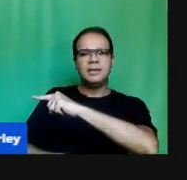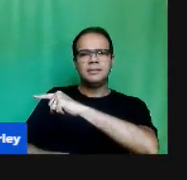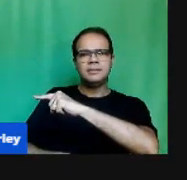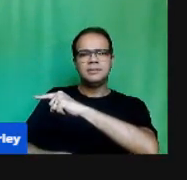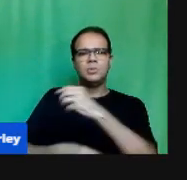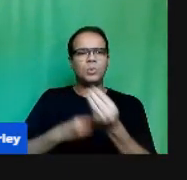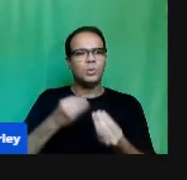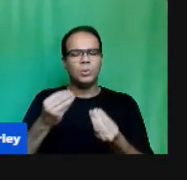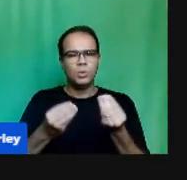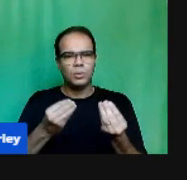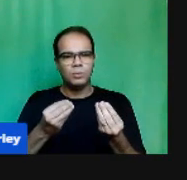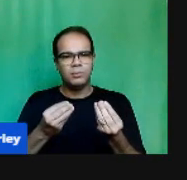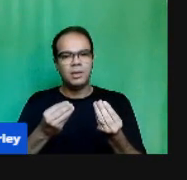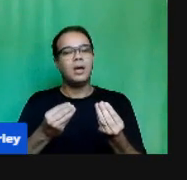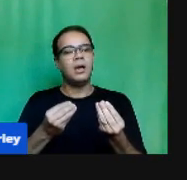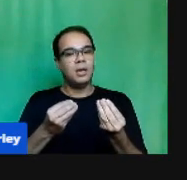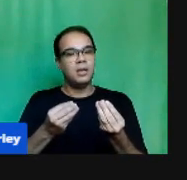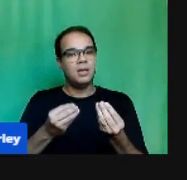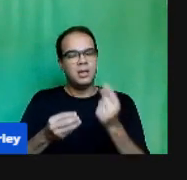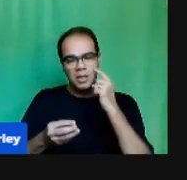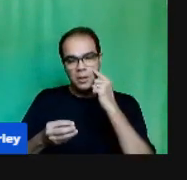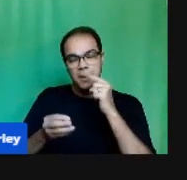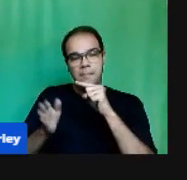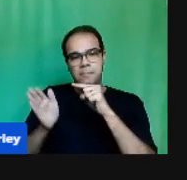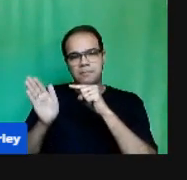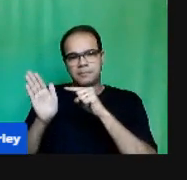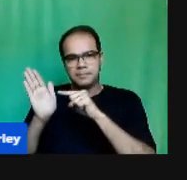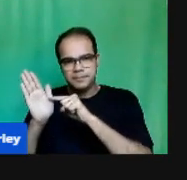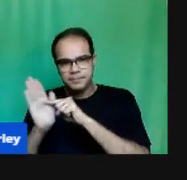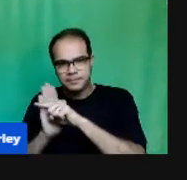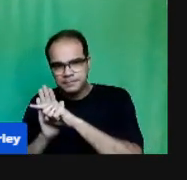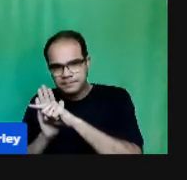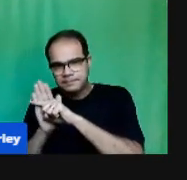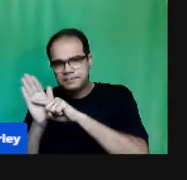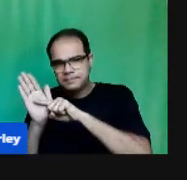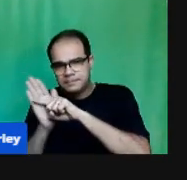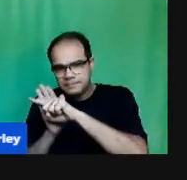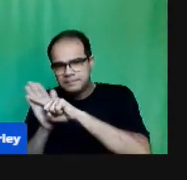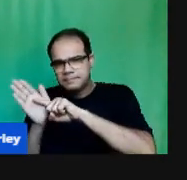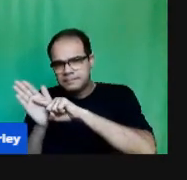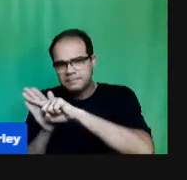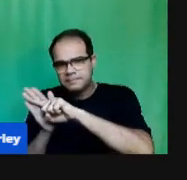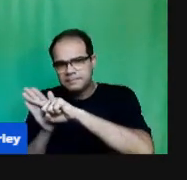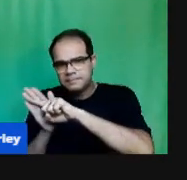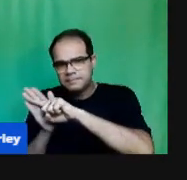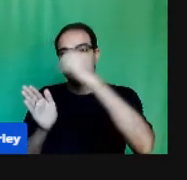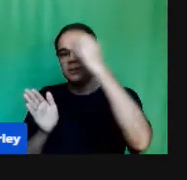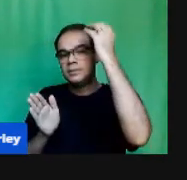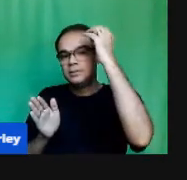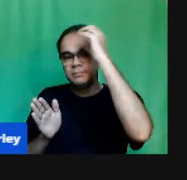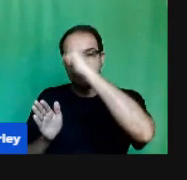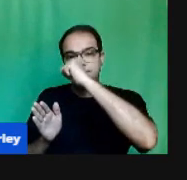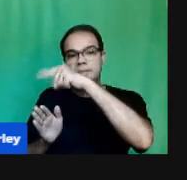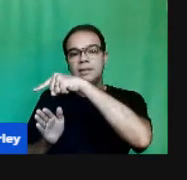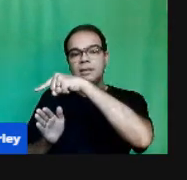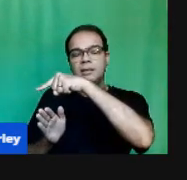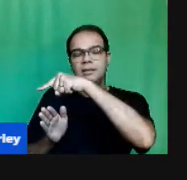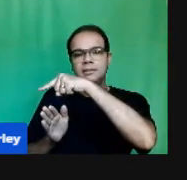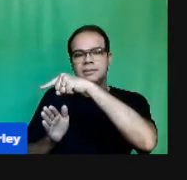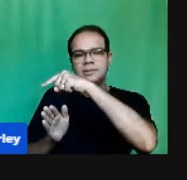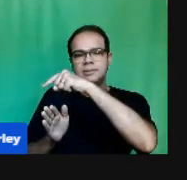medir E O progresso Dos alunos No momento Em que as aulas São mediadas Por tecnologias